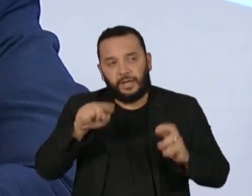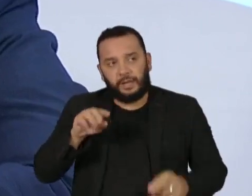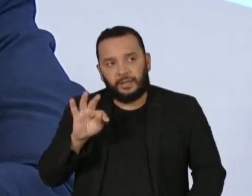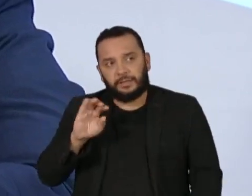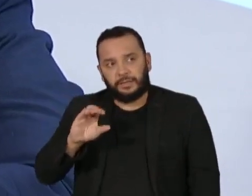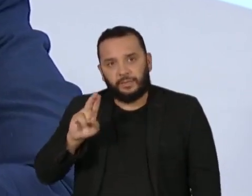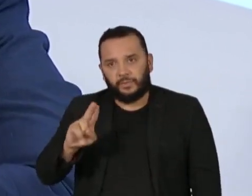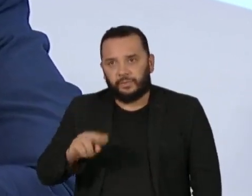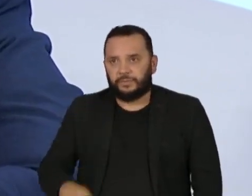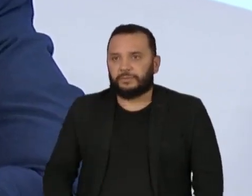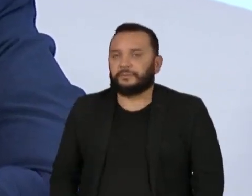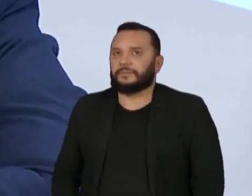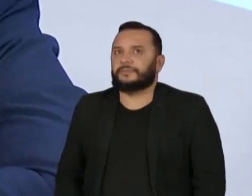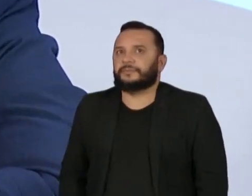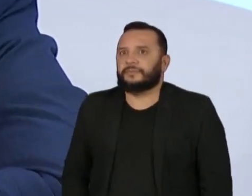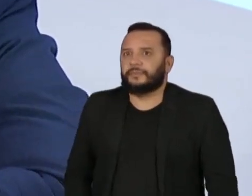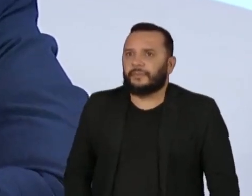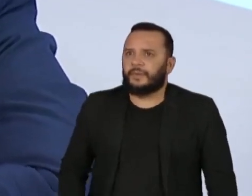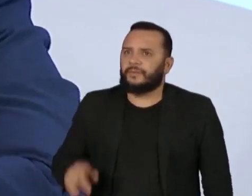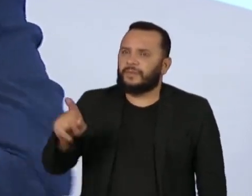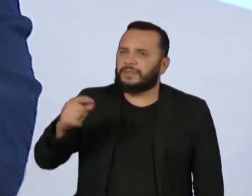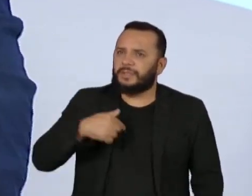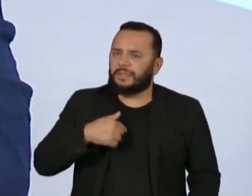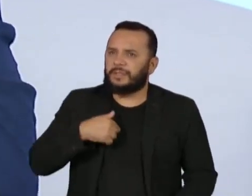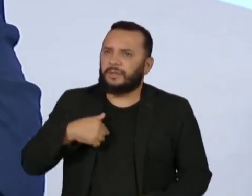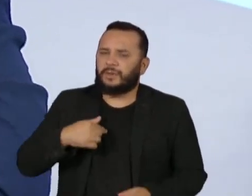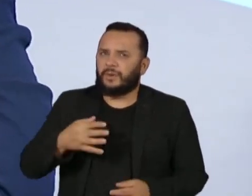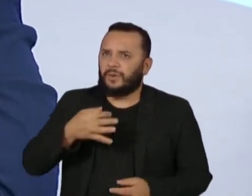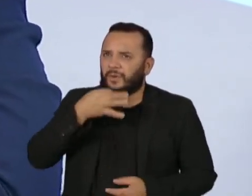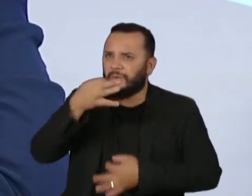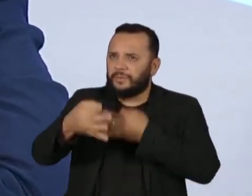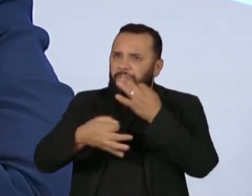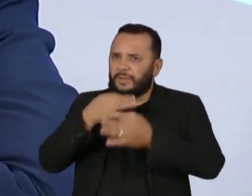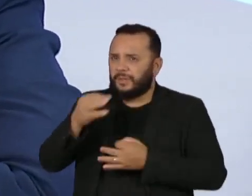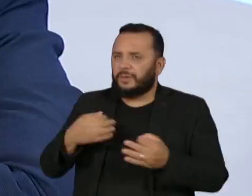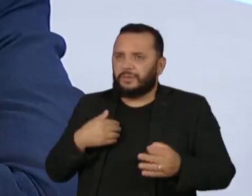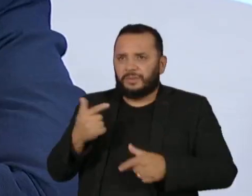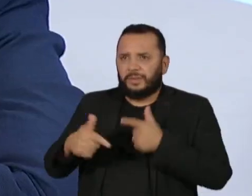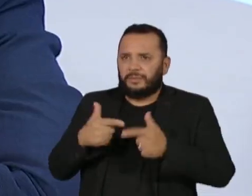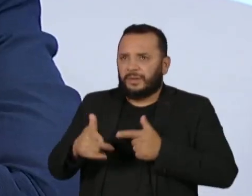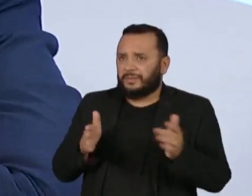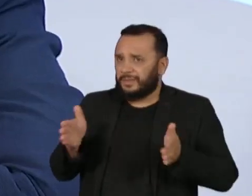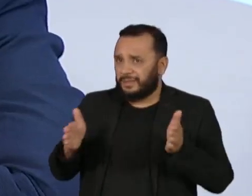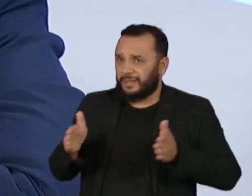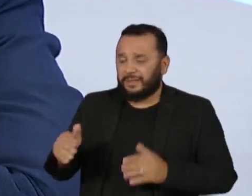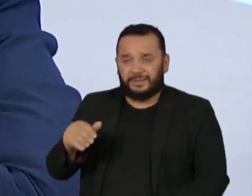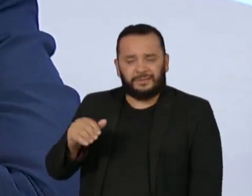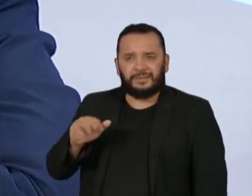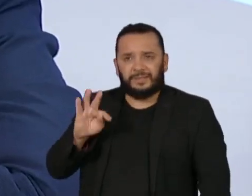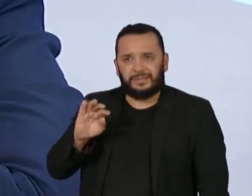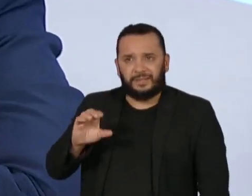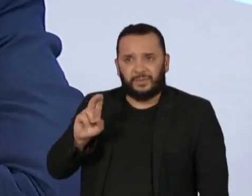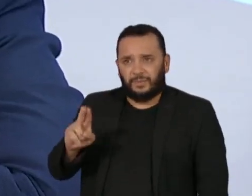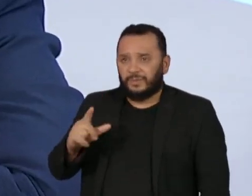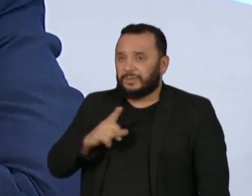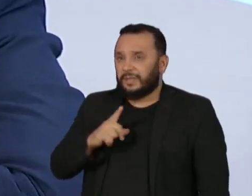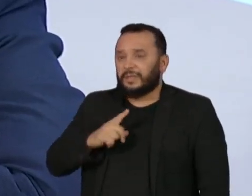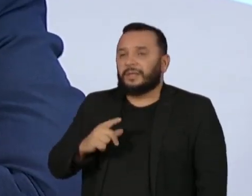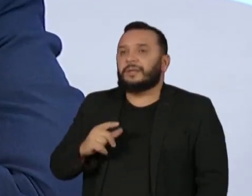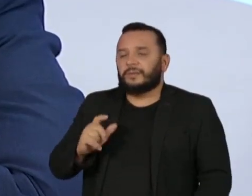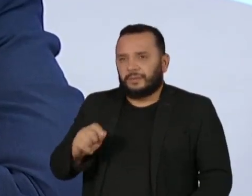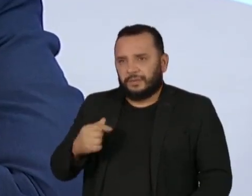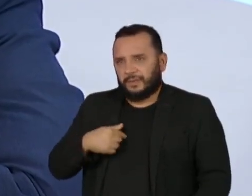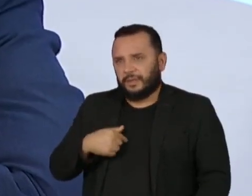ministro. O senhor, para senhor detalhar um pouquinho mais a sua opinião sobre essa questão do mandato, o o TCU recebeu na semana passada, retrasada, um ministro novo com 39